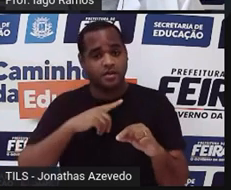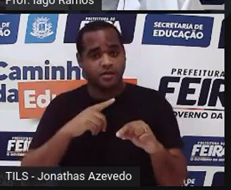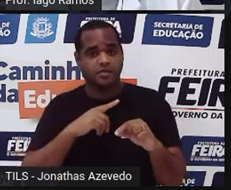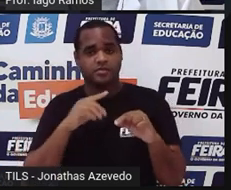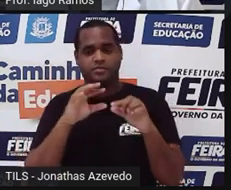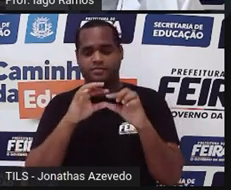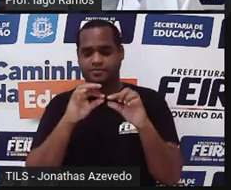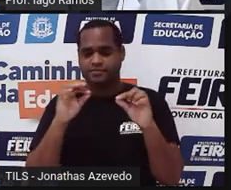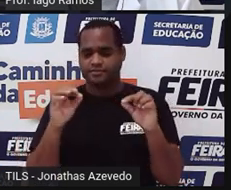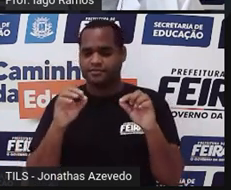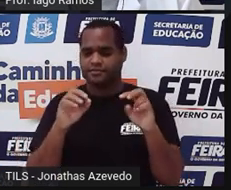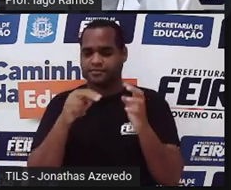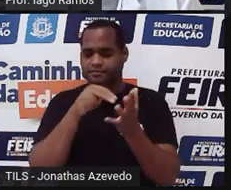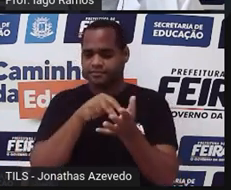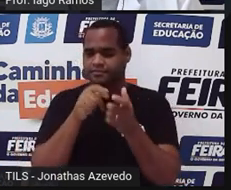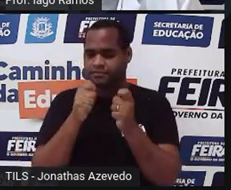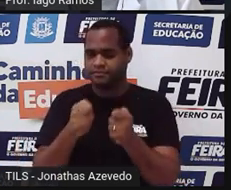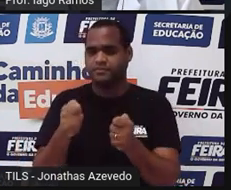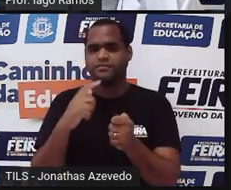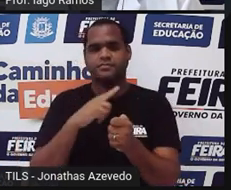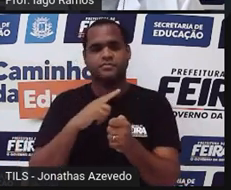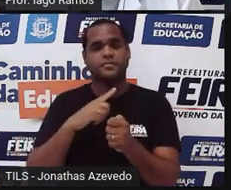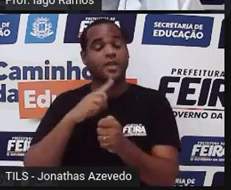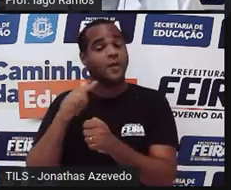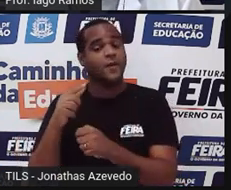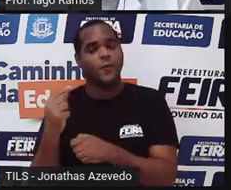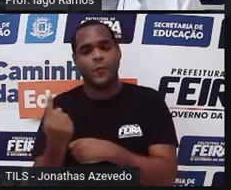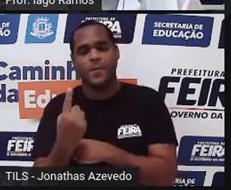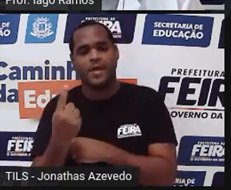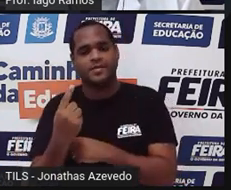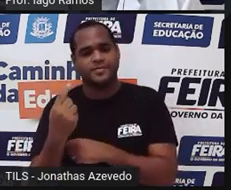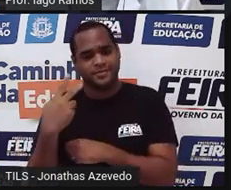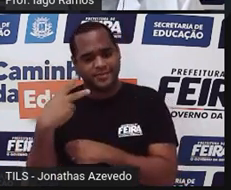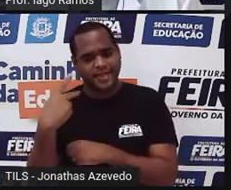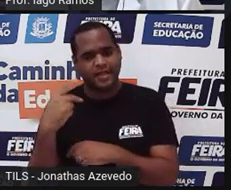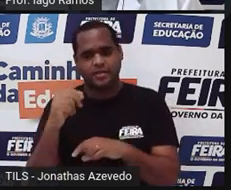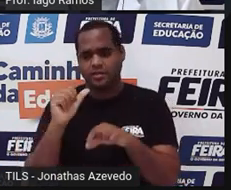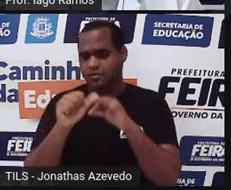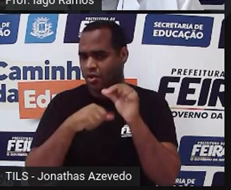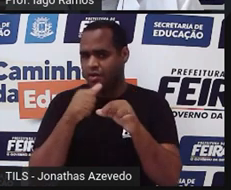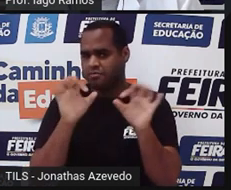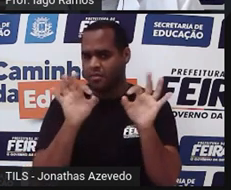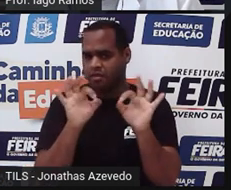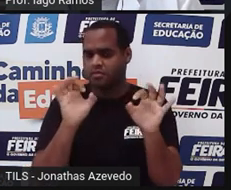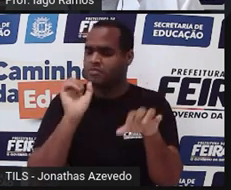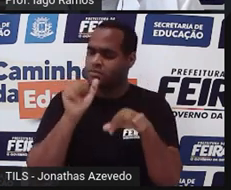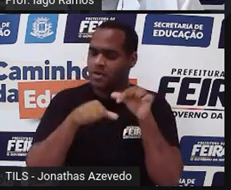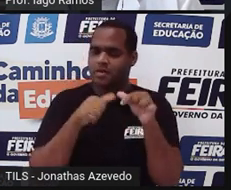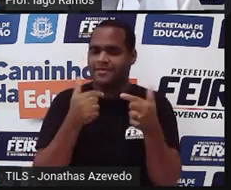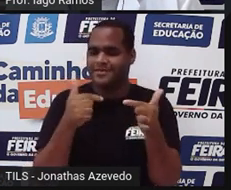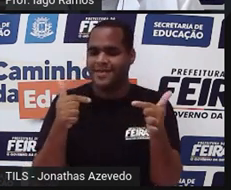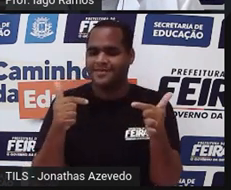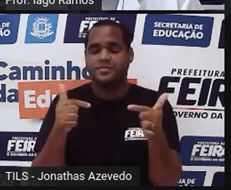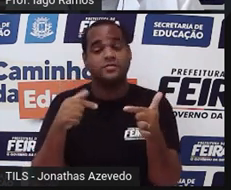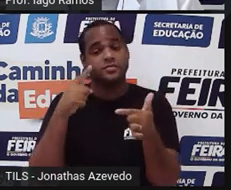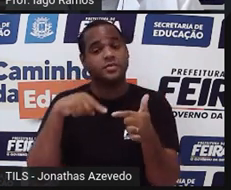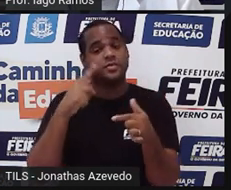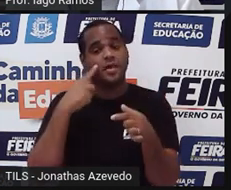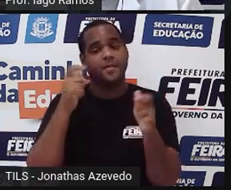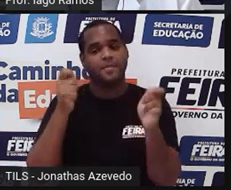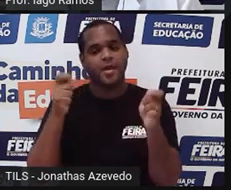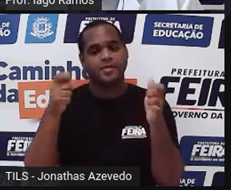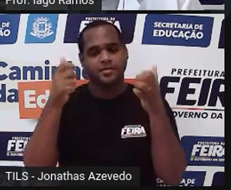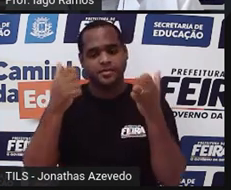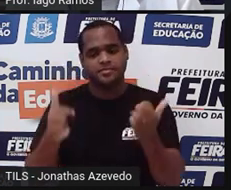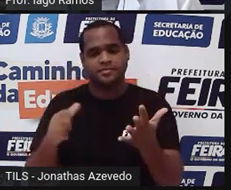fixo, você não está alterando o tamanho delas, a sua forma não vai mudar, ok? E é por esse exato motivo que